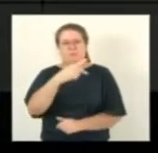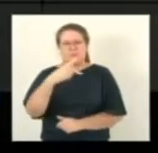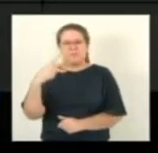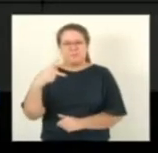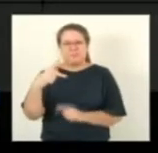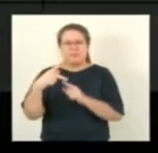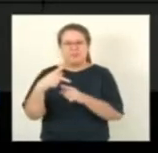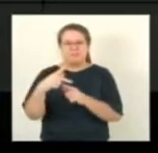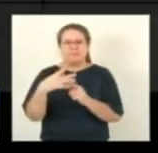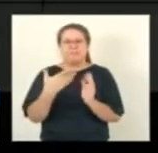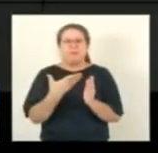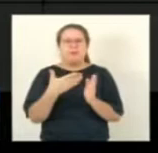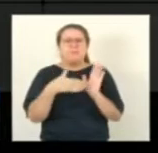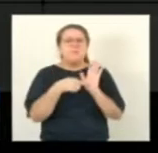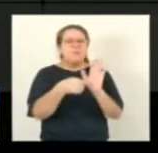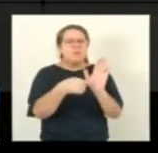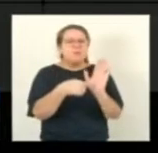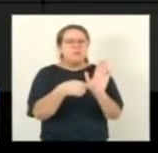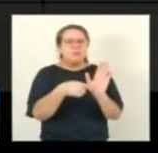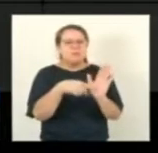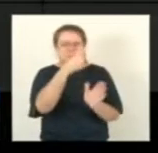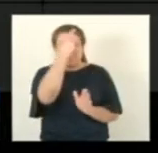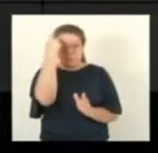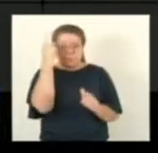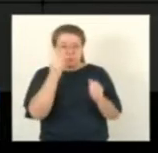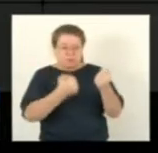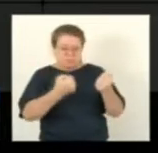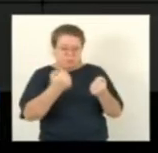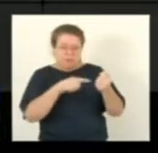por aplicativos a exibirem aos motoristas parceiros